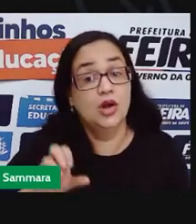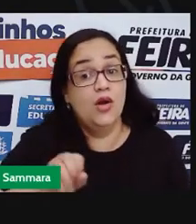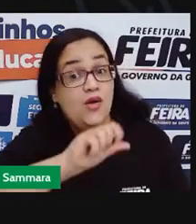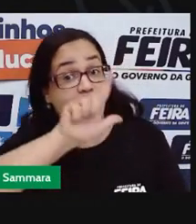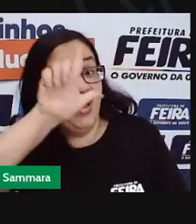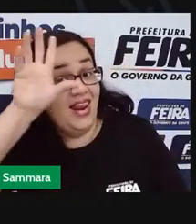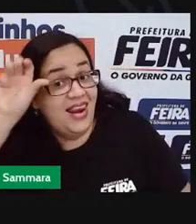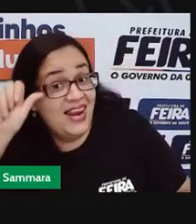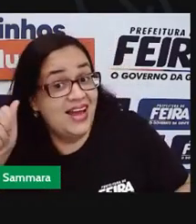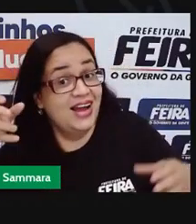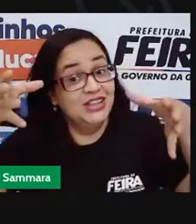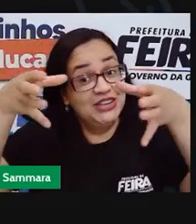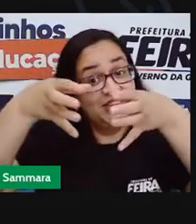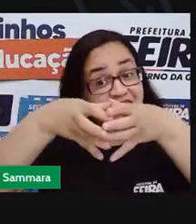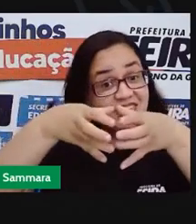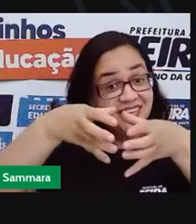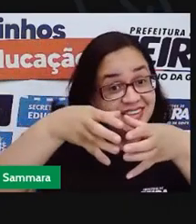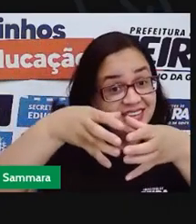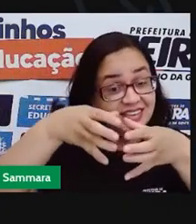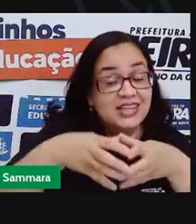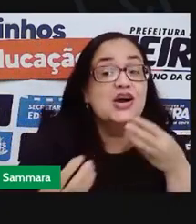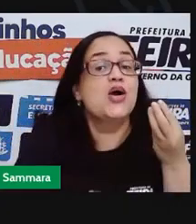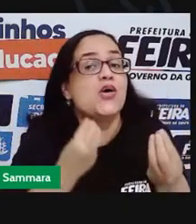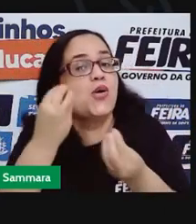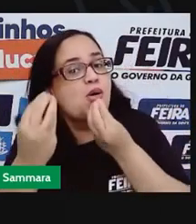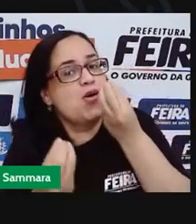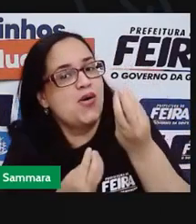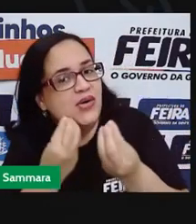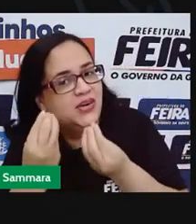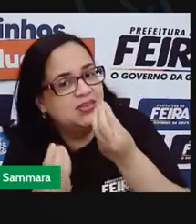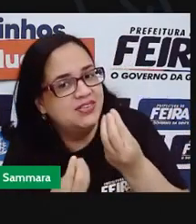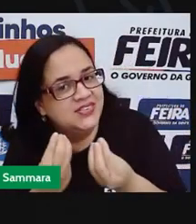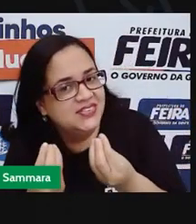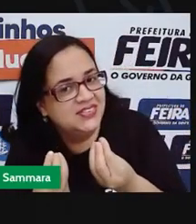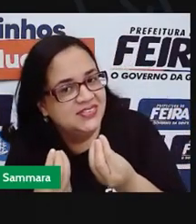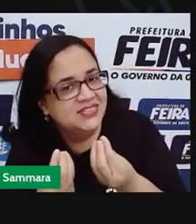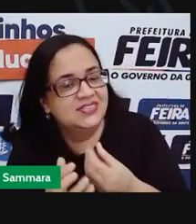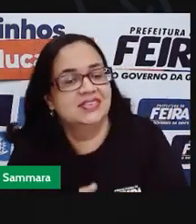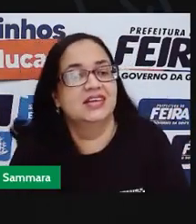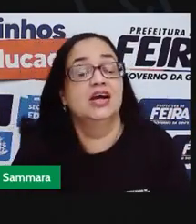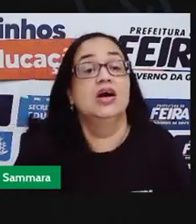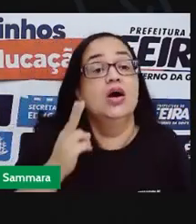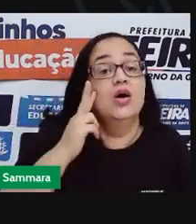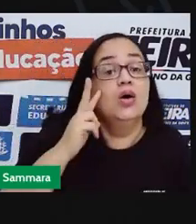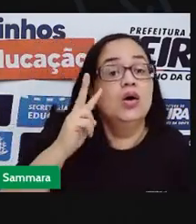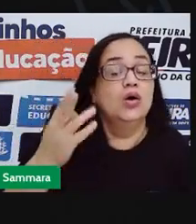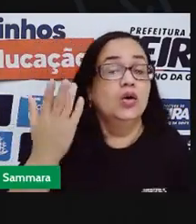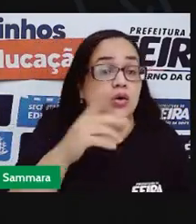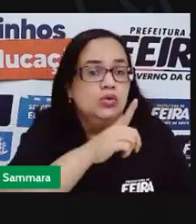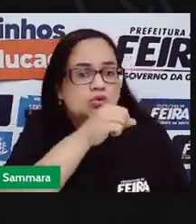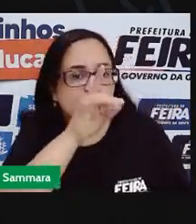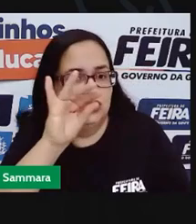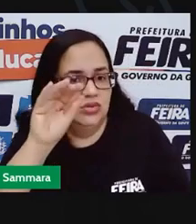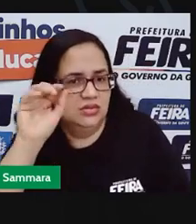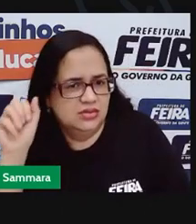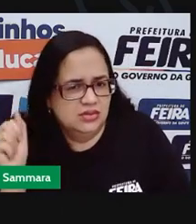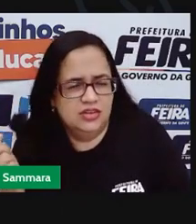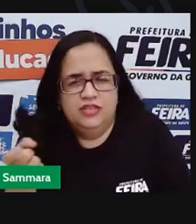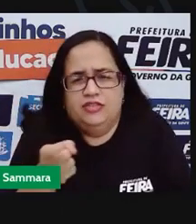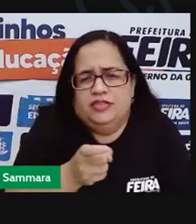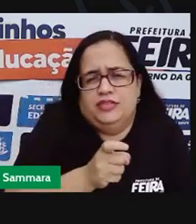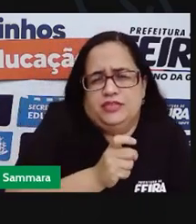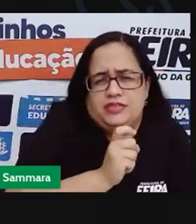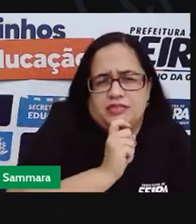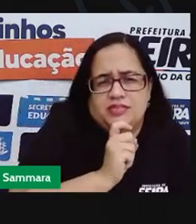Olá, turma! Como é que vocês estão? Olha só, hoje a gente está no meio frio,